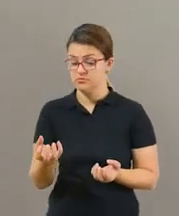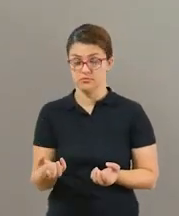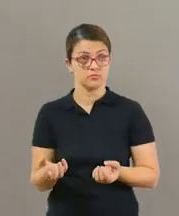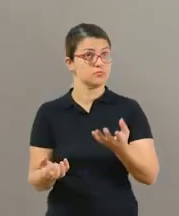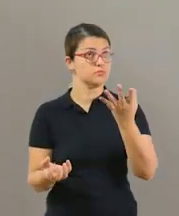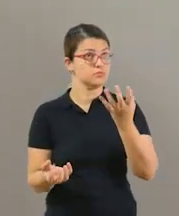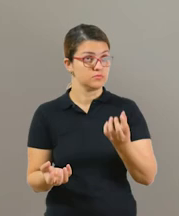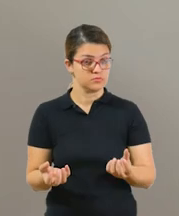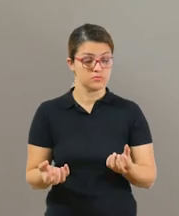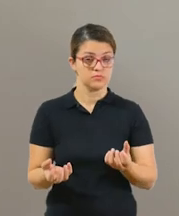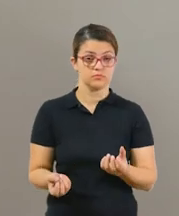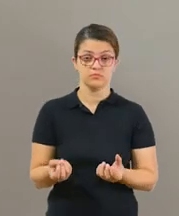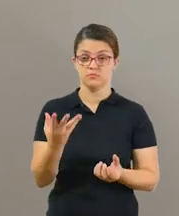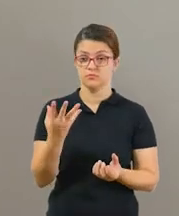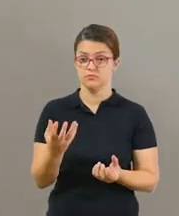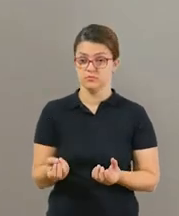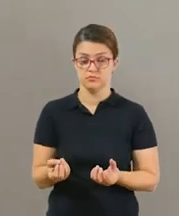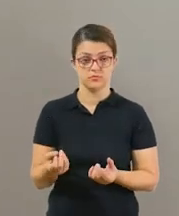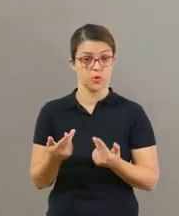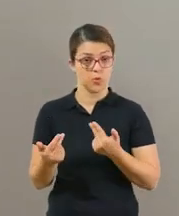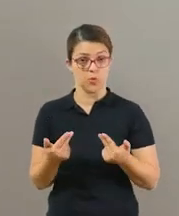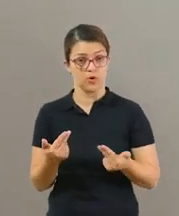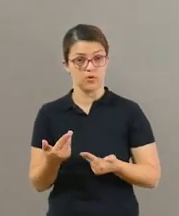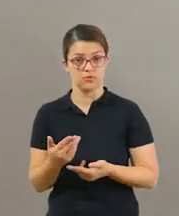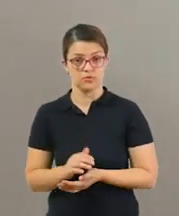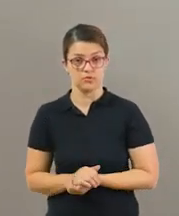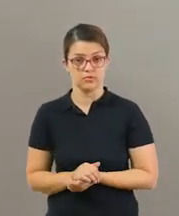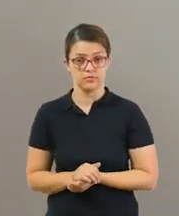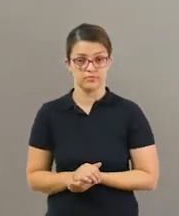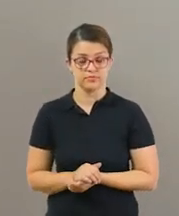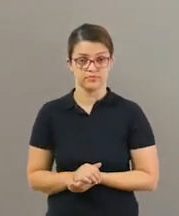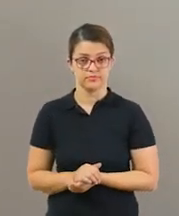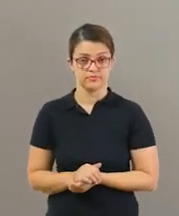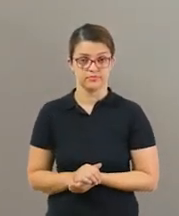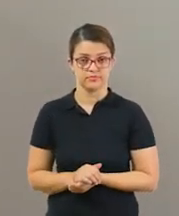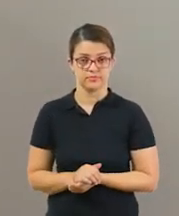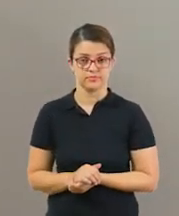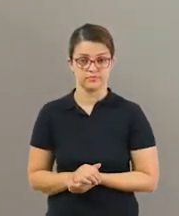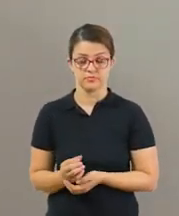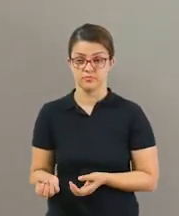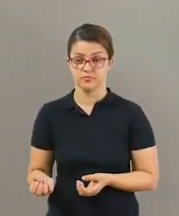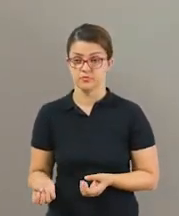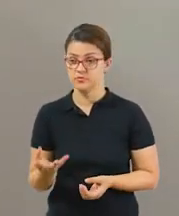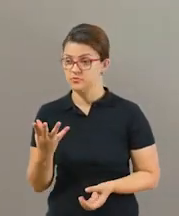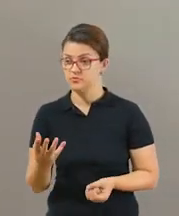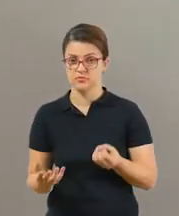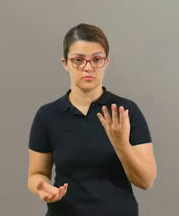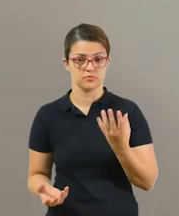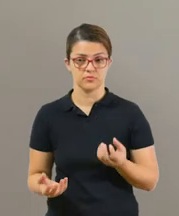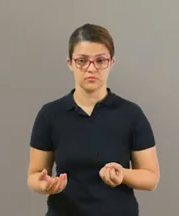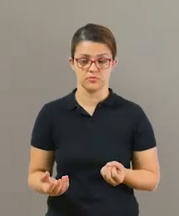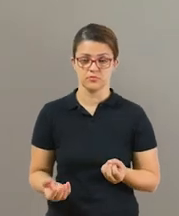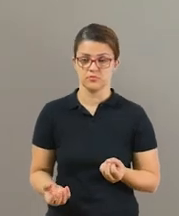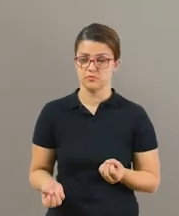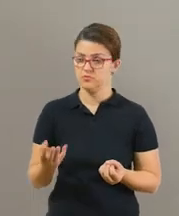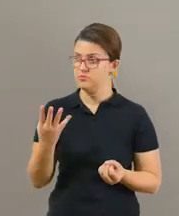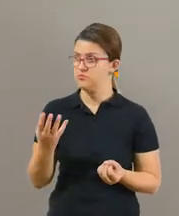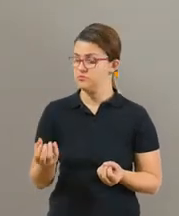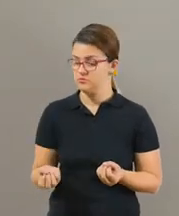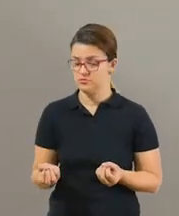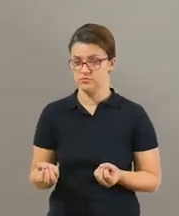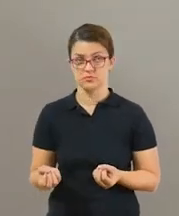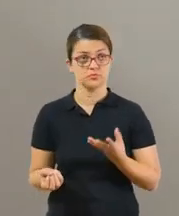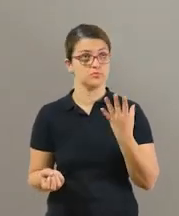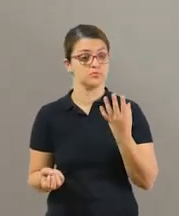joga com a esquerda, sem soltar a bolinha que estava na outra mão, ok? É isso. Aos poucos, ele vai fazer isso quase ao mesmo tempo, tá?